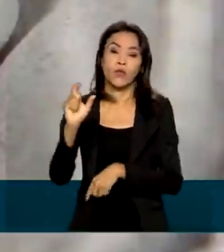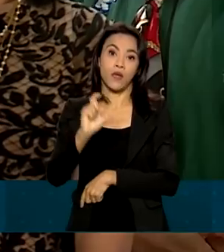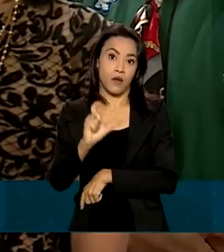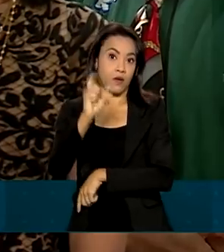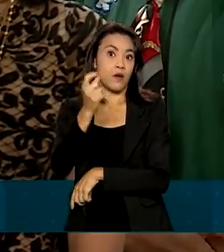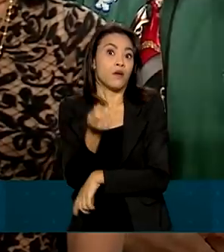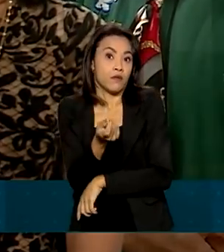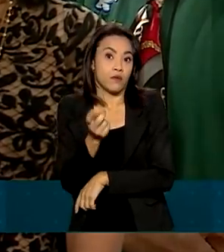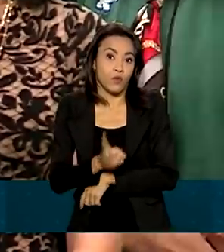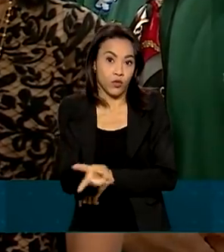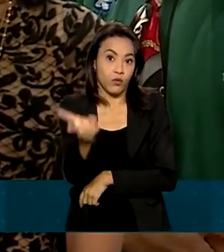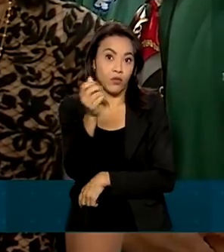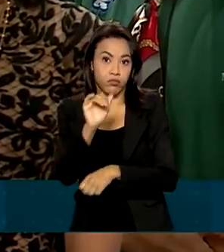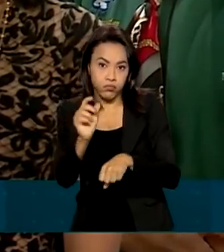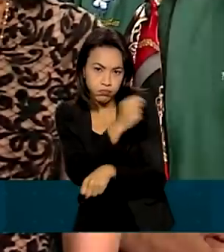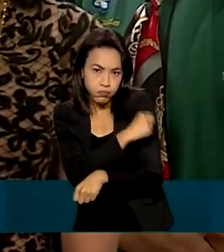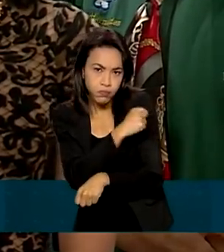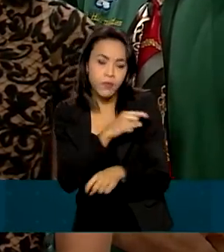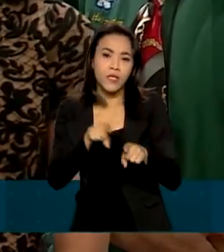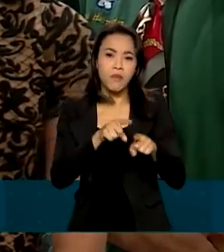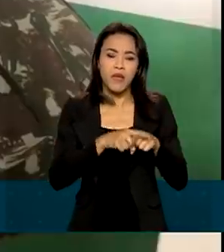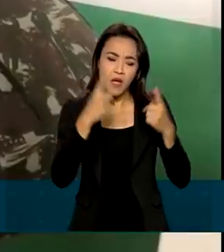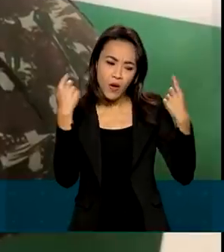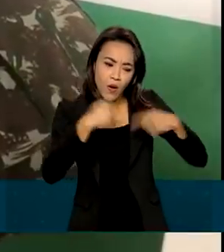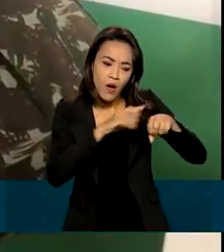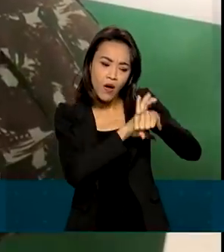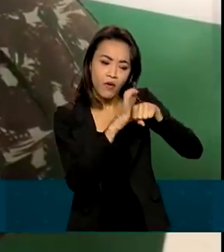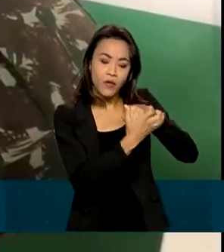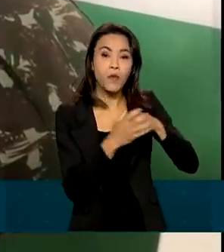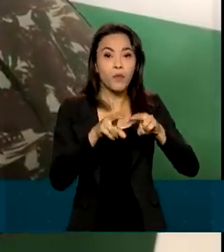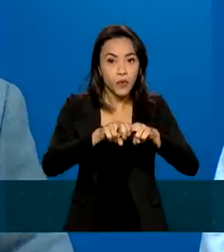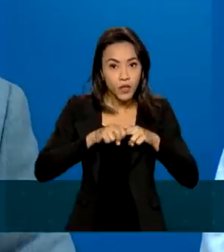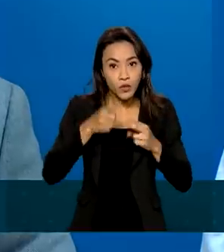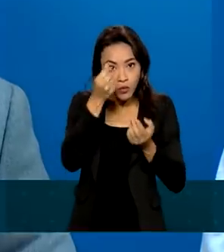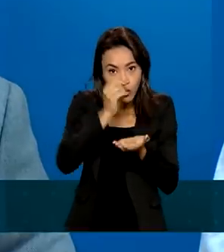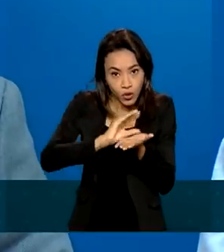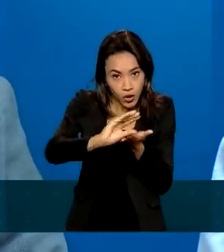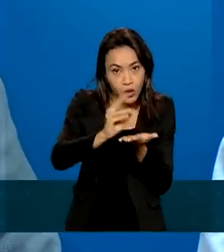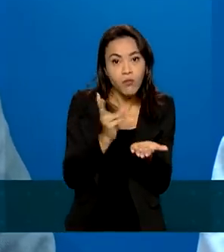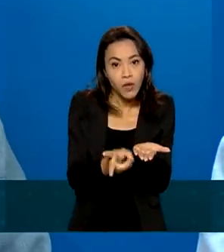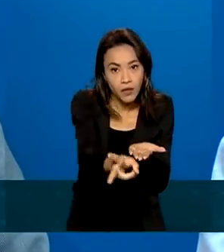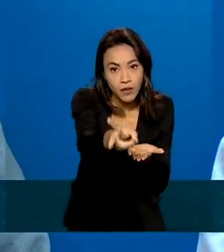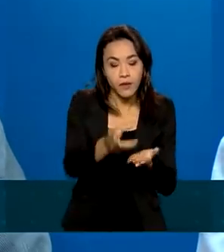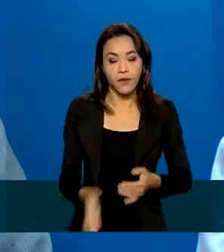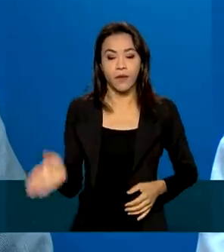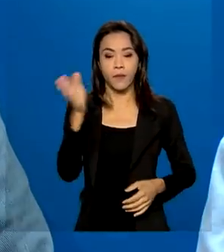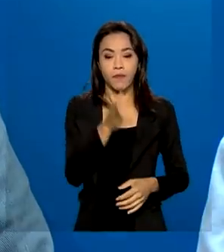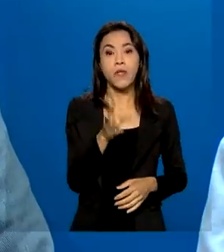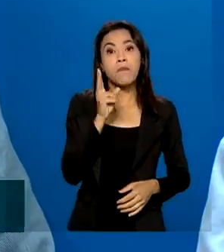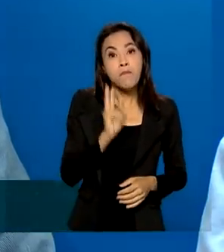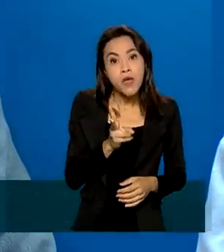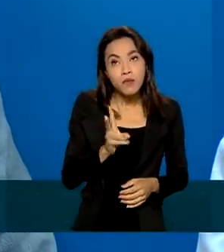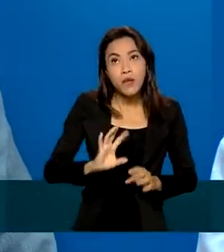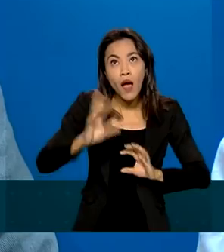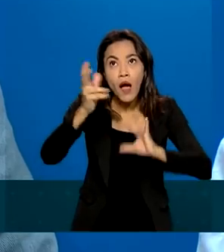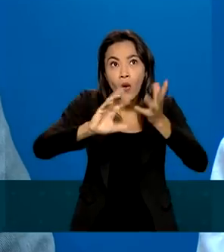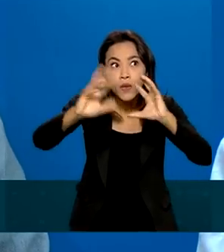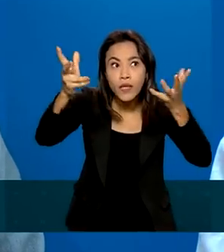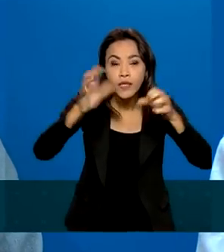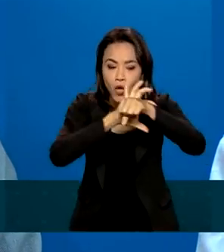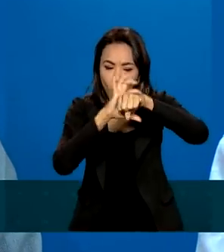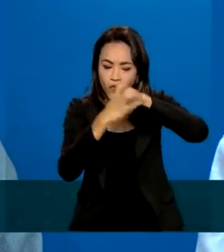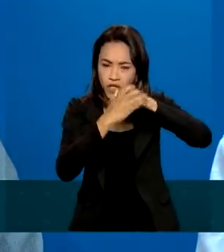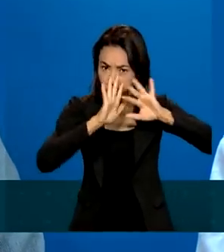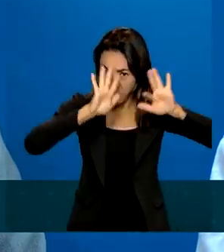Por isso, o repasse dos recursos está mantido. Mesmo que tenhamos casos de Covid, porque nós não